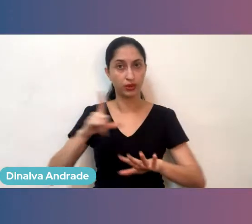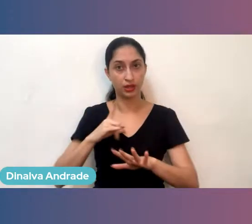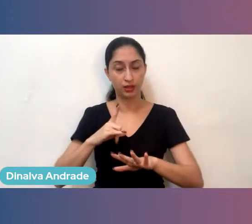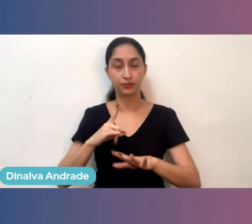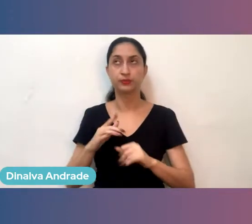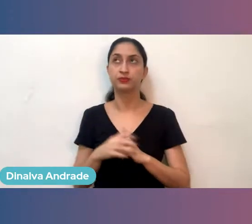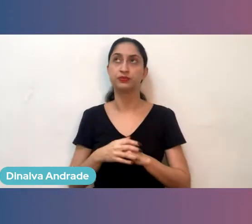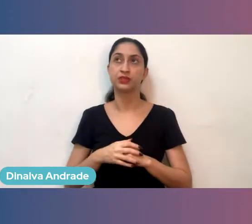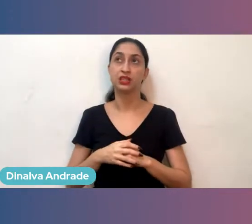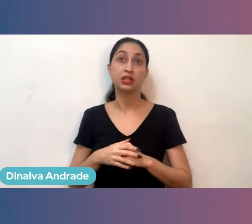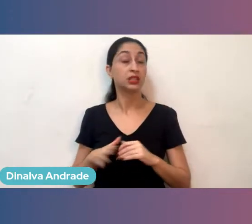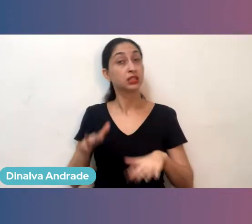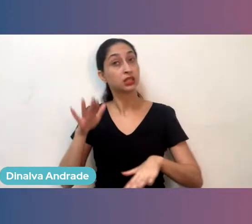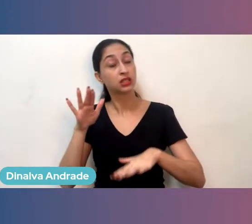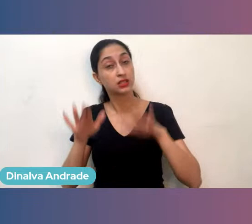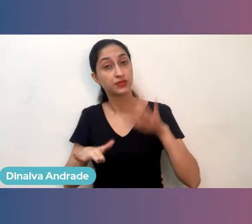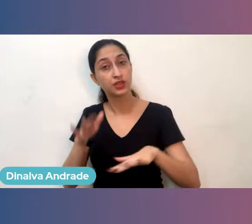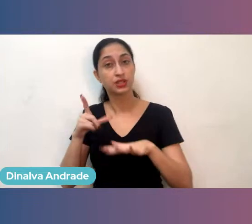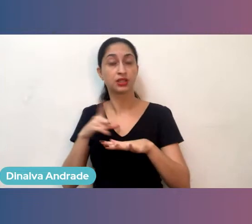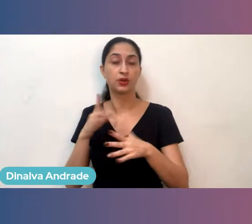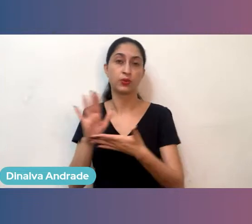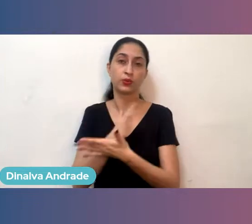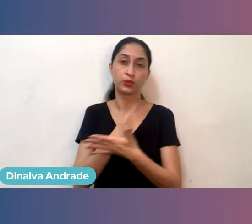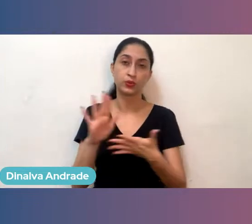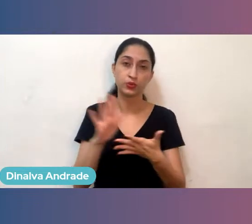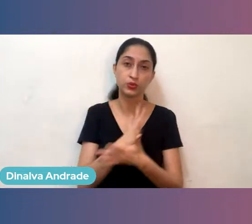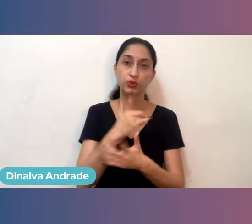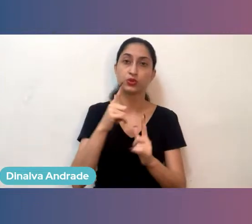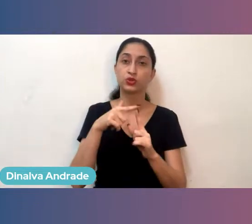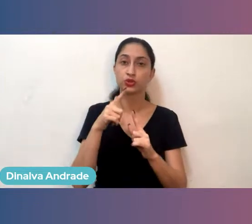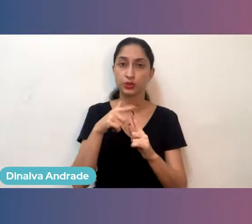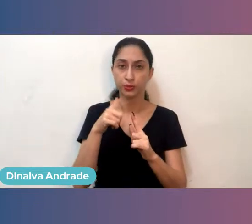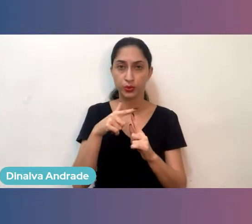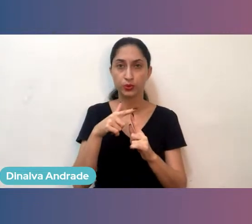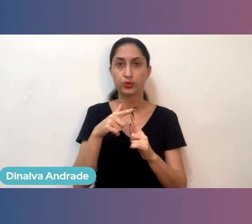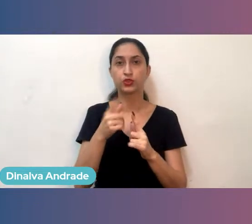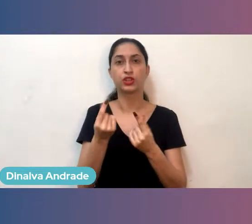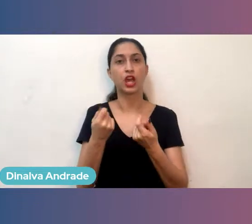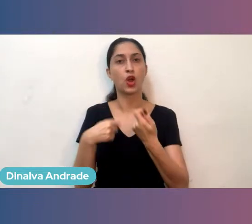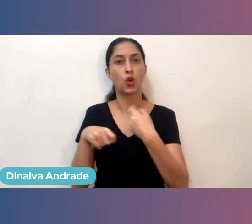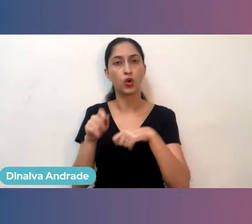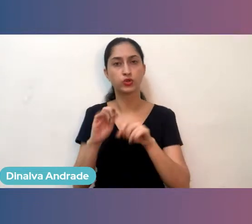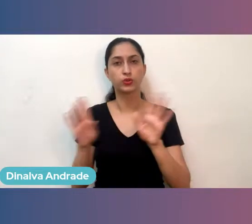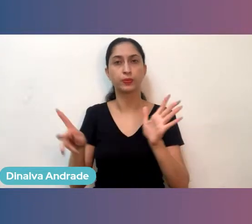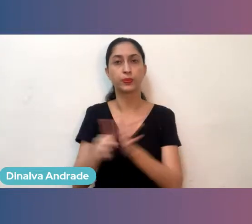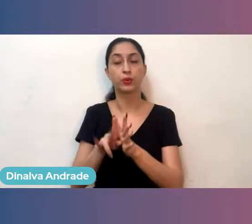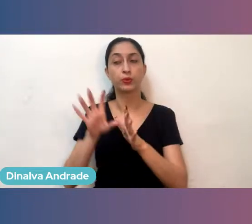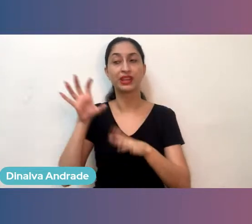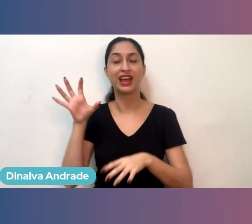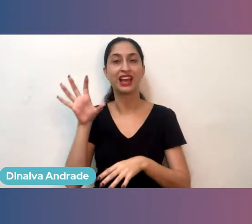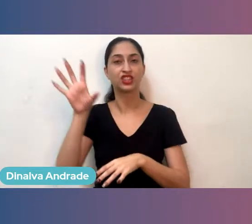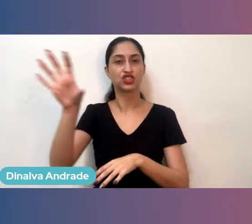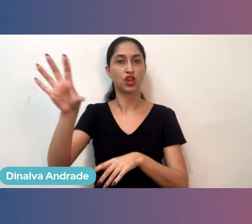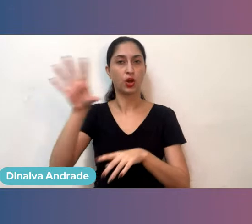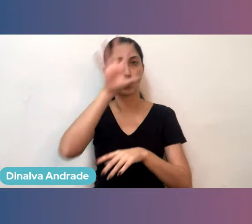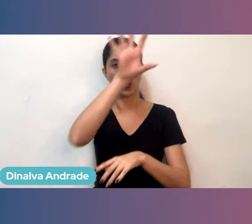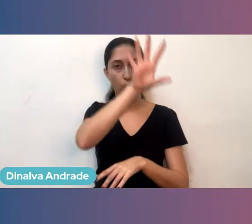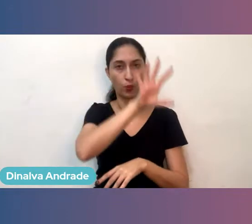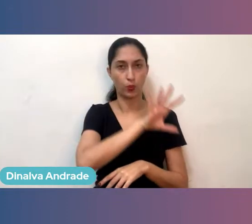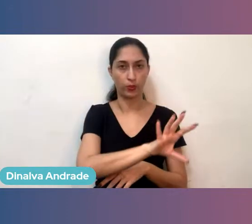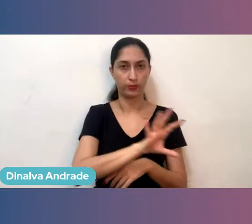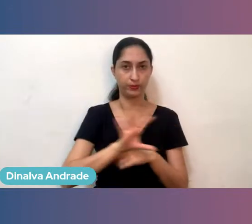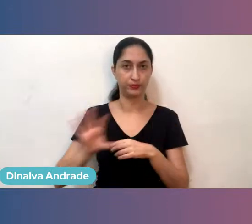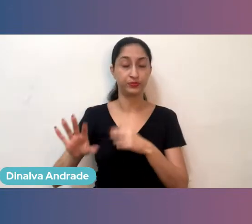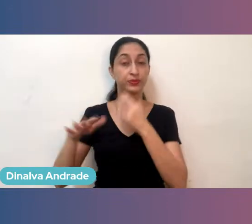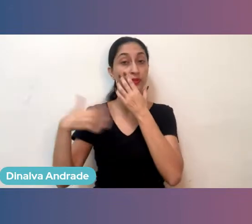existem tipos de negócios, atividade econômica específica para cada região. Mas, falando sobre ecossistema